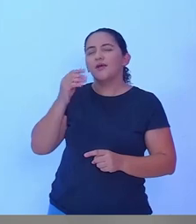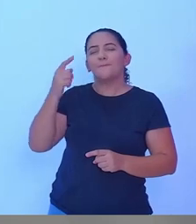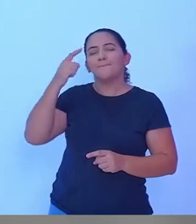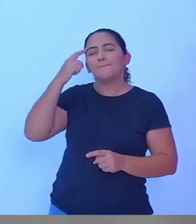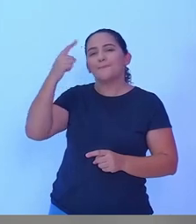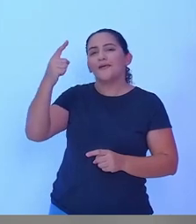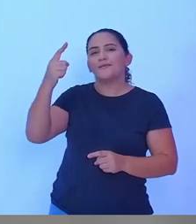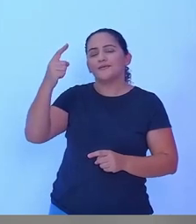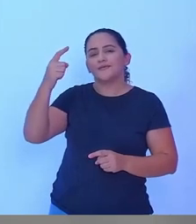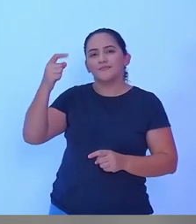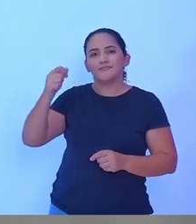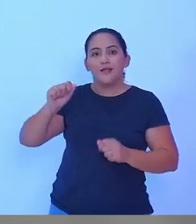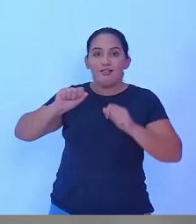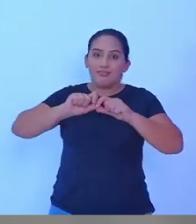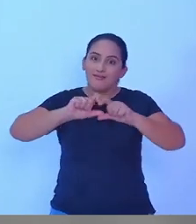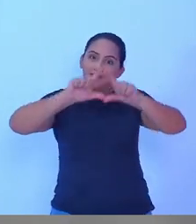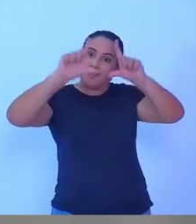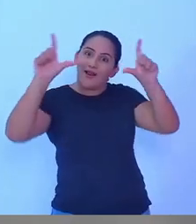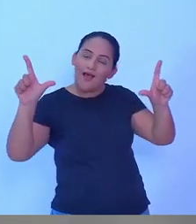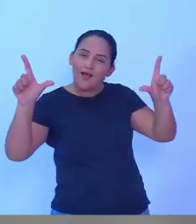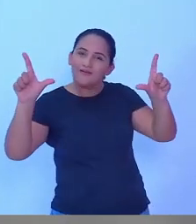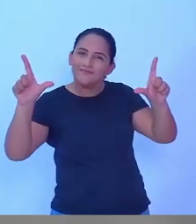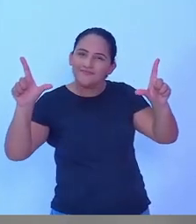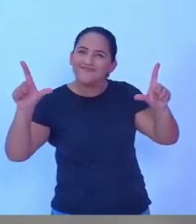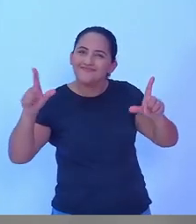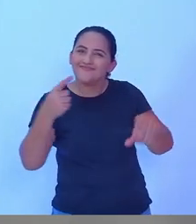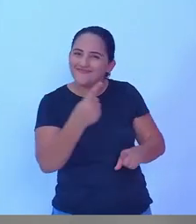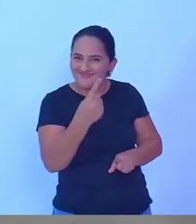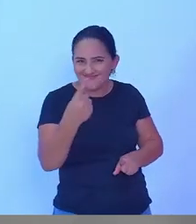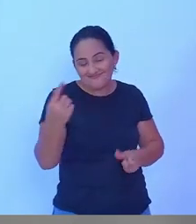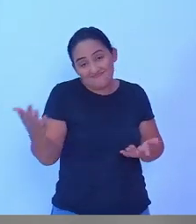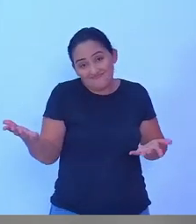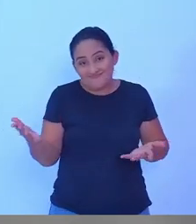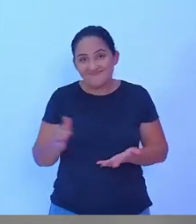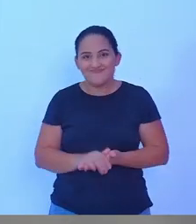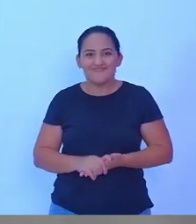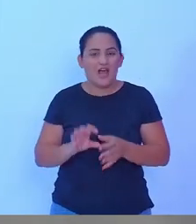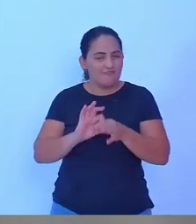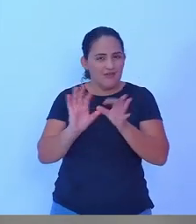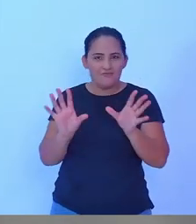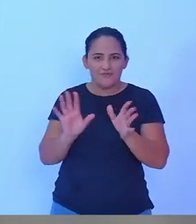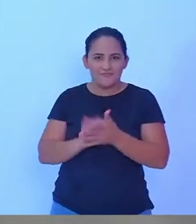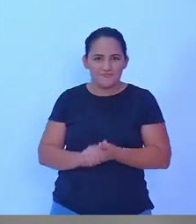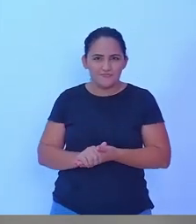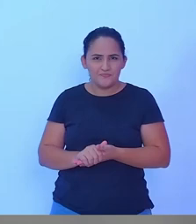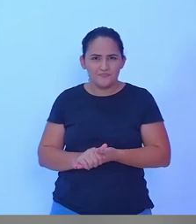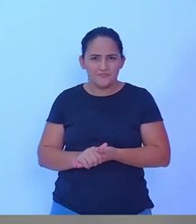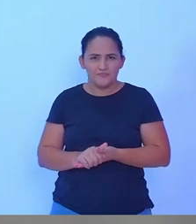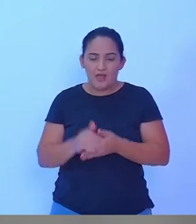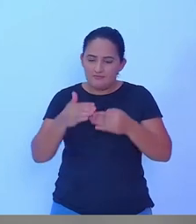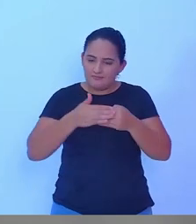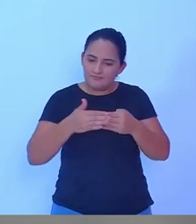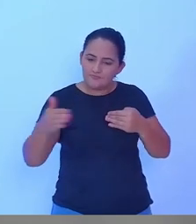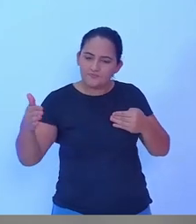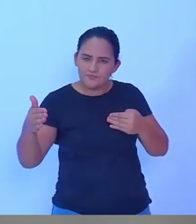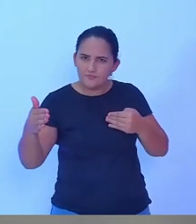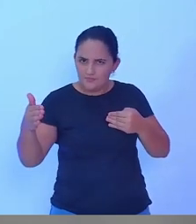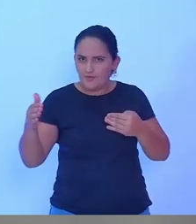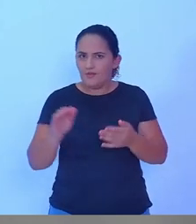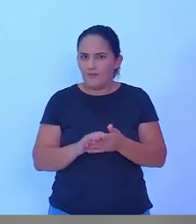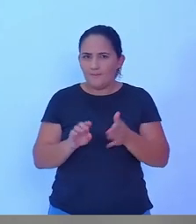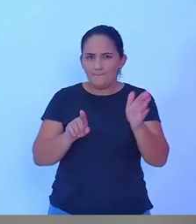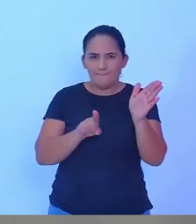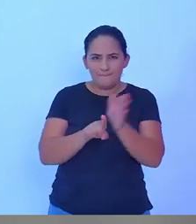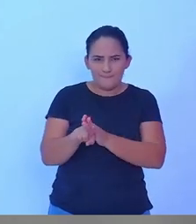transparente, mas, enfim, cada um é cada um. Nesse bloco nós vamos fazer as perguntas dos